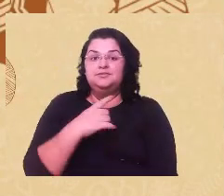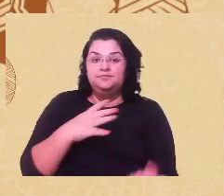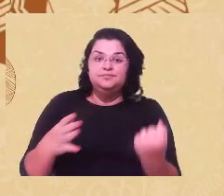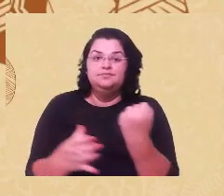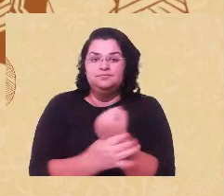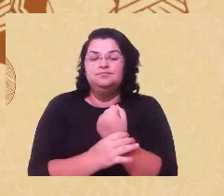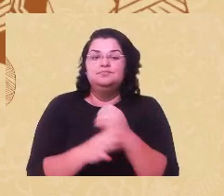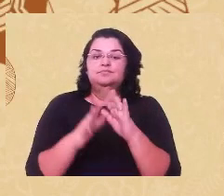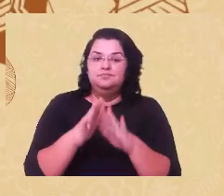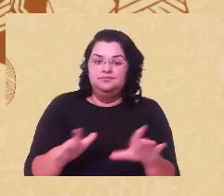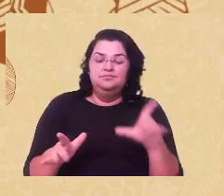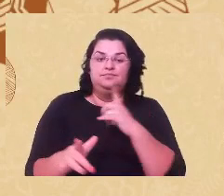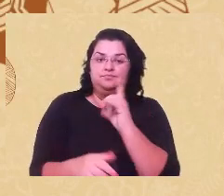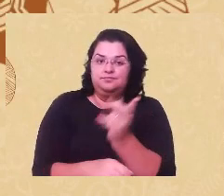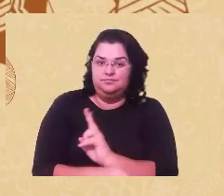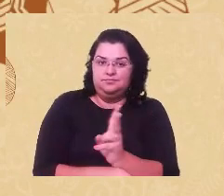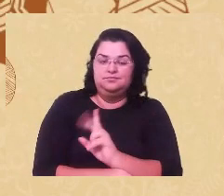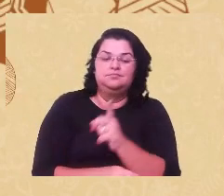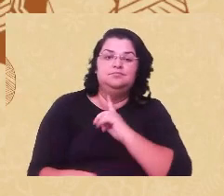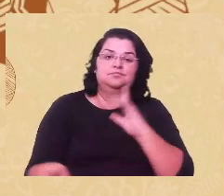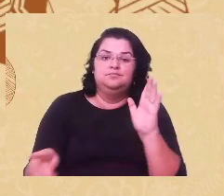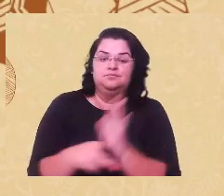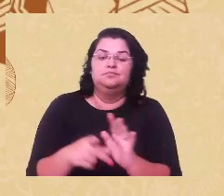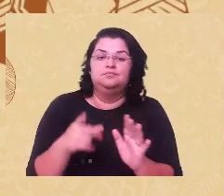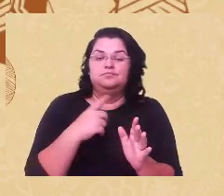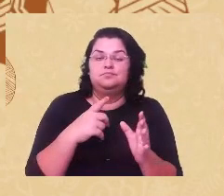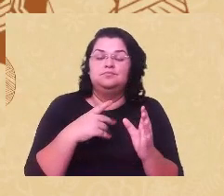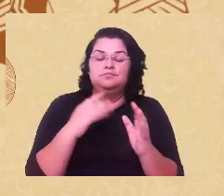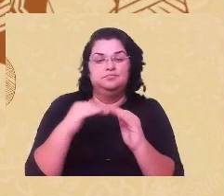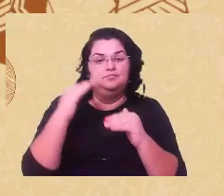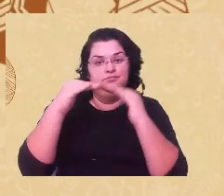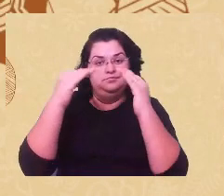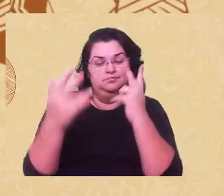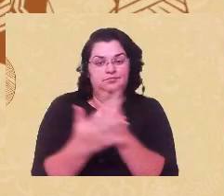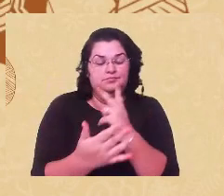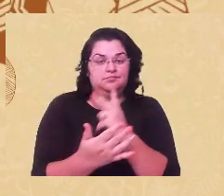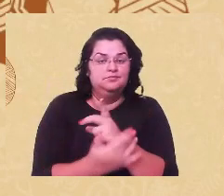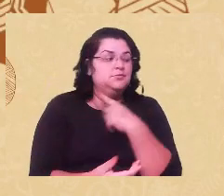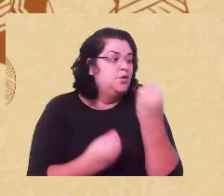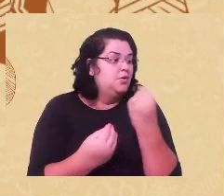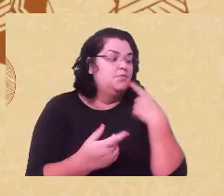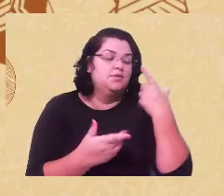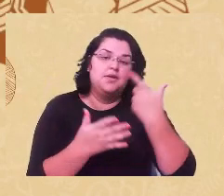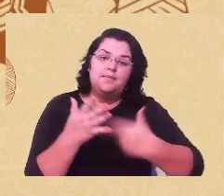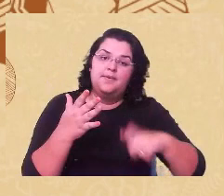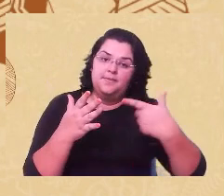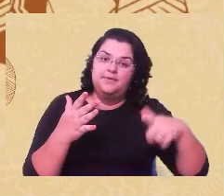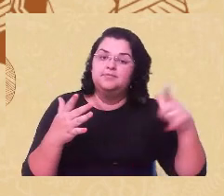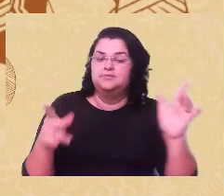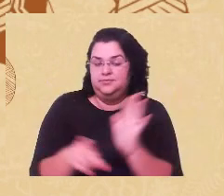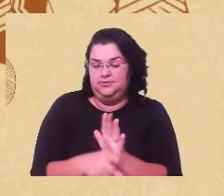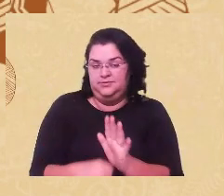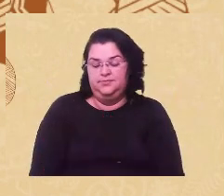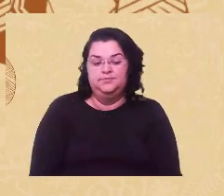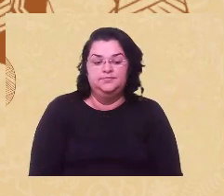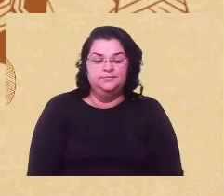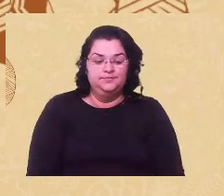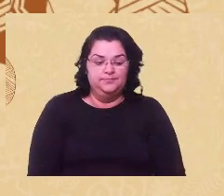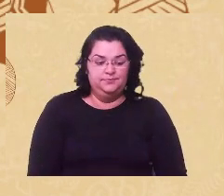vigilantes das suas próprias premissas, né, assim, de como elas repetem isso, inclusive nas suas relações.